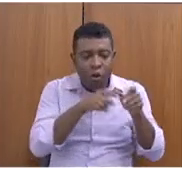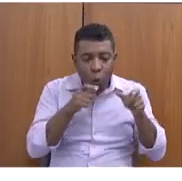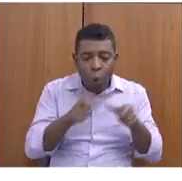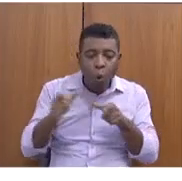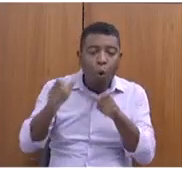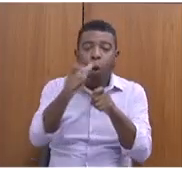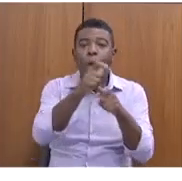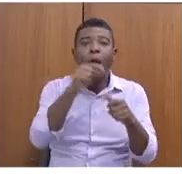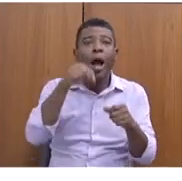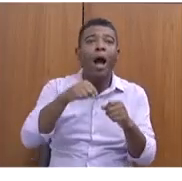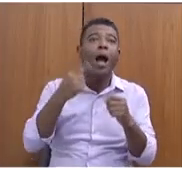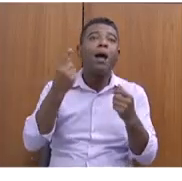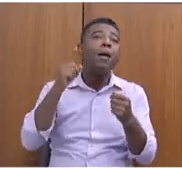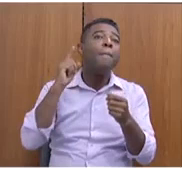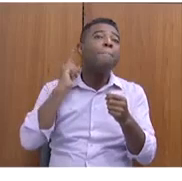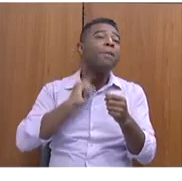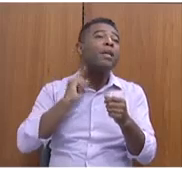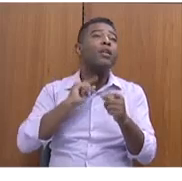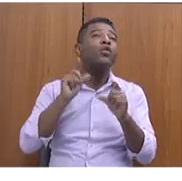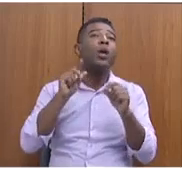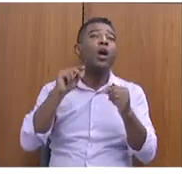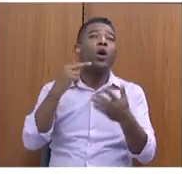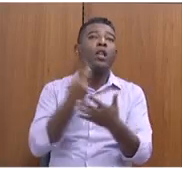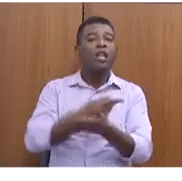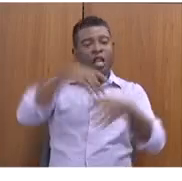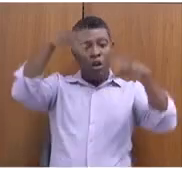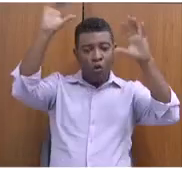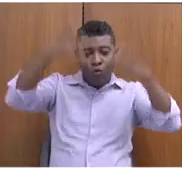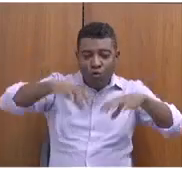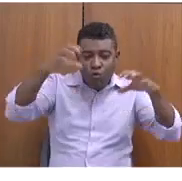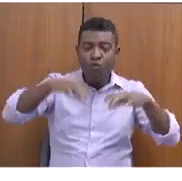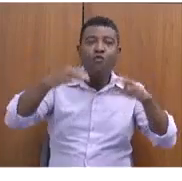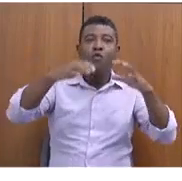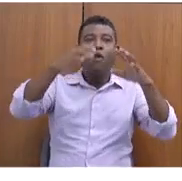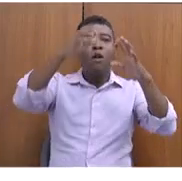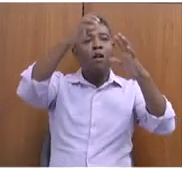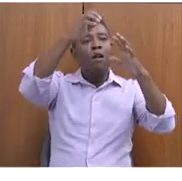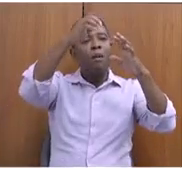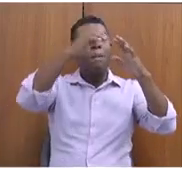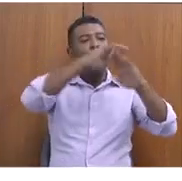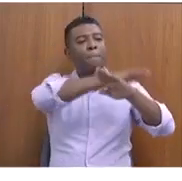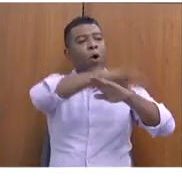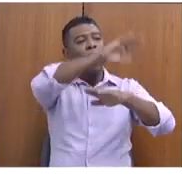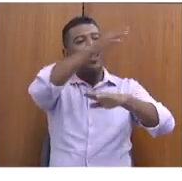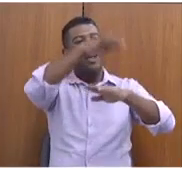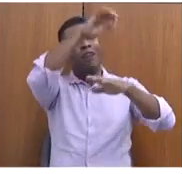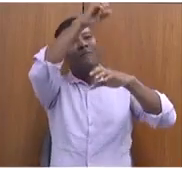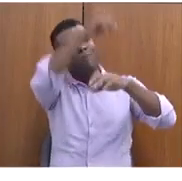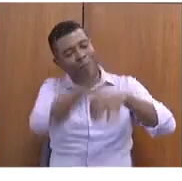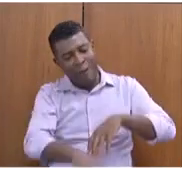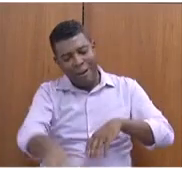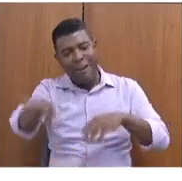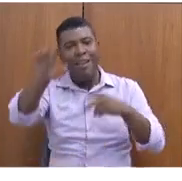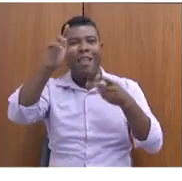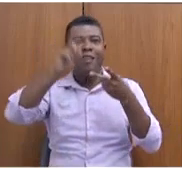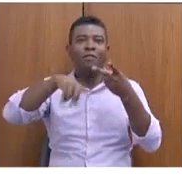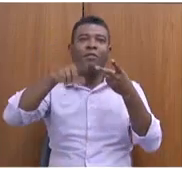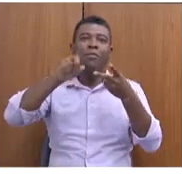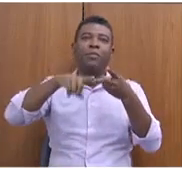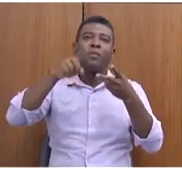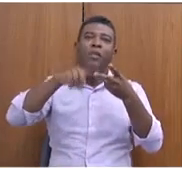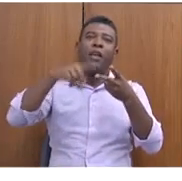e rompimentos de barragens, com a finalidade de possibilitar ao município realizar intervenções preventivas